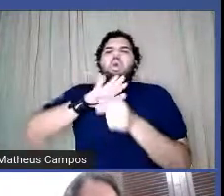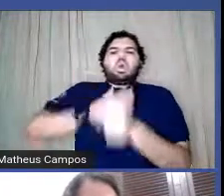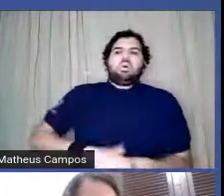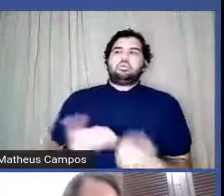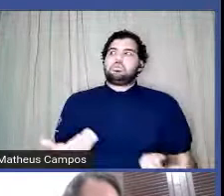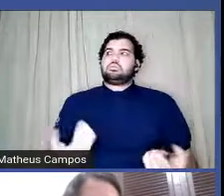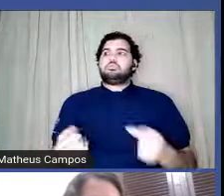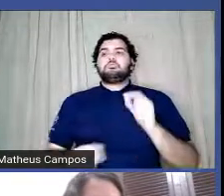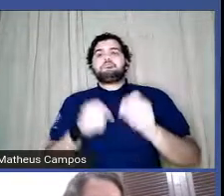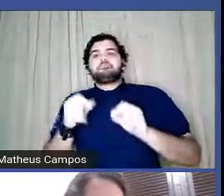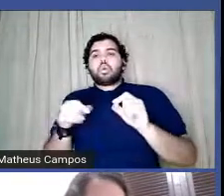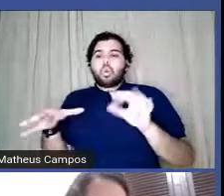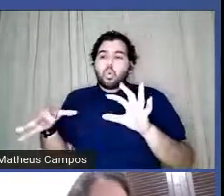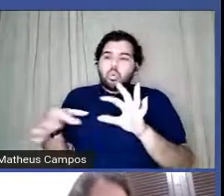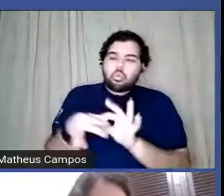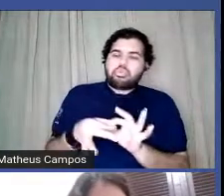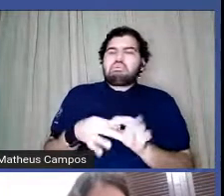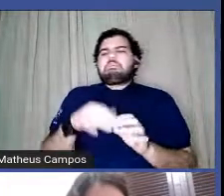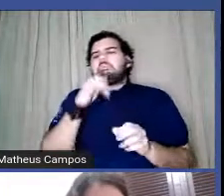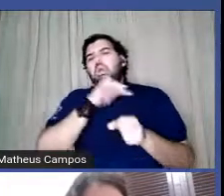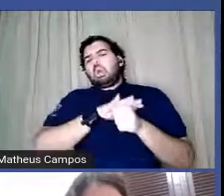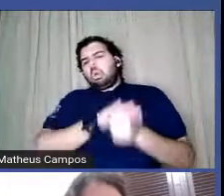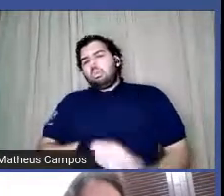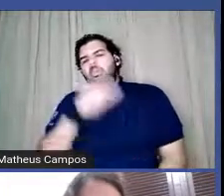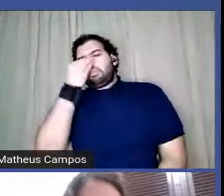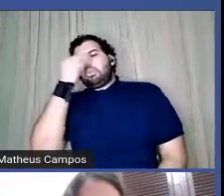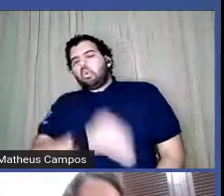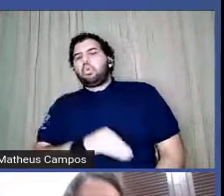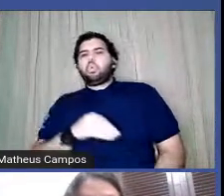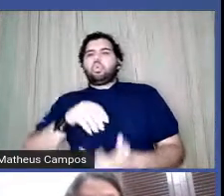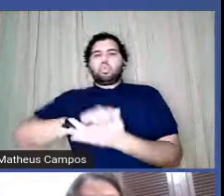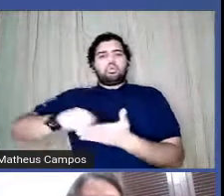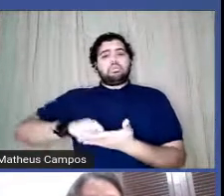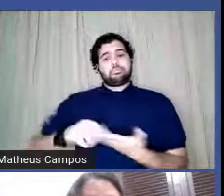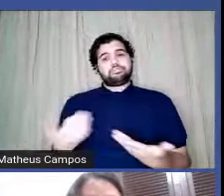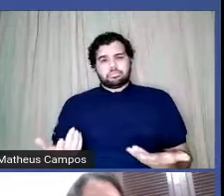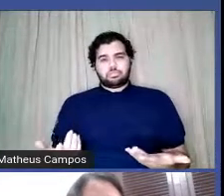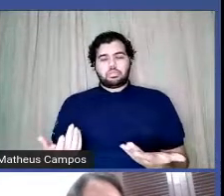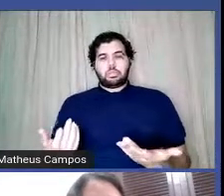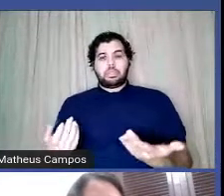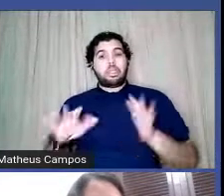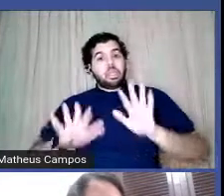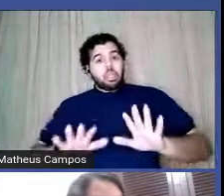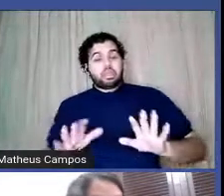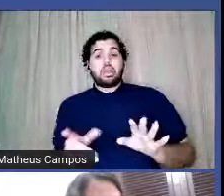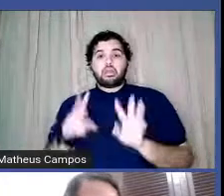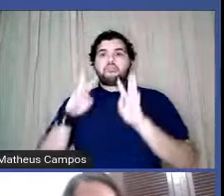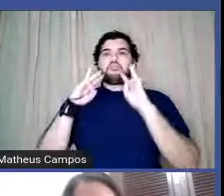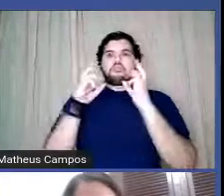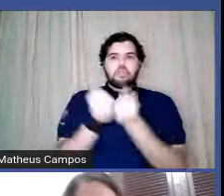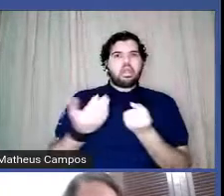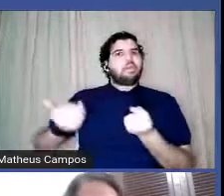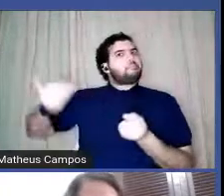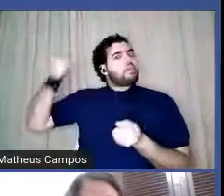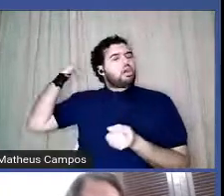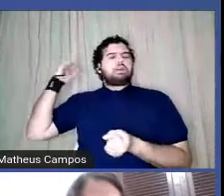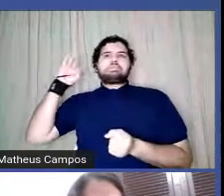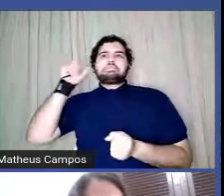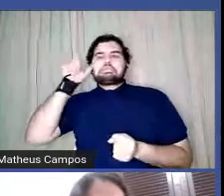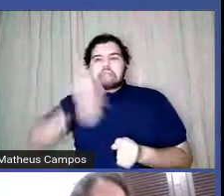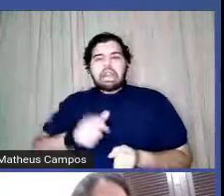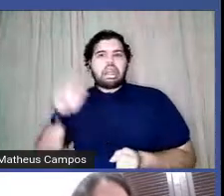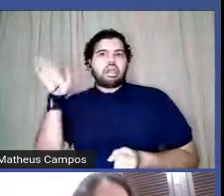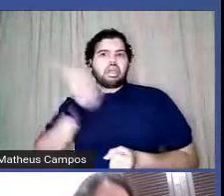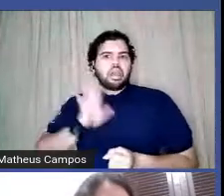se isso atribuísse uma carga negativa à escrita, né. E nessa oficina foi muito interessante porque